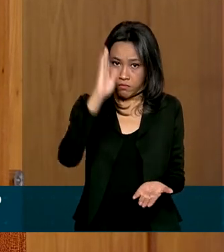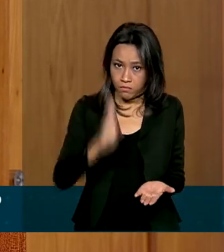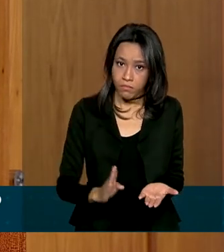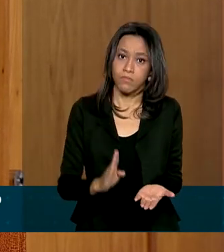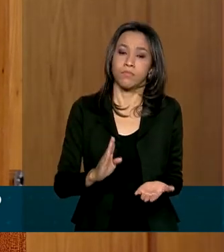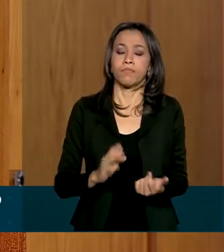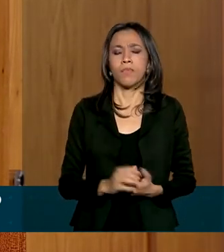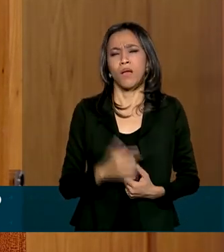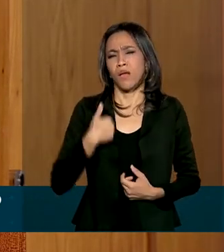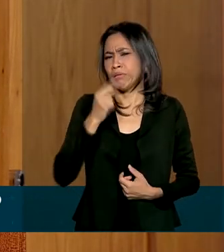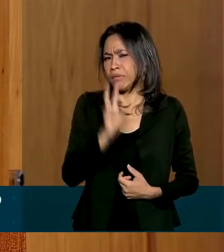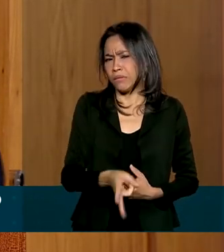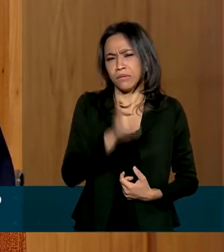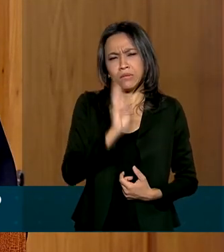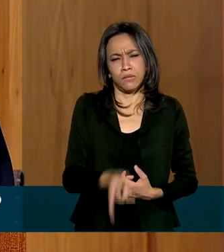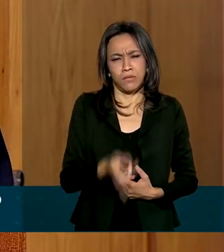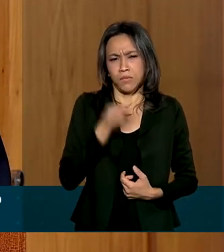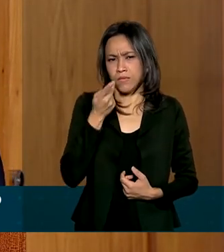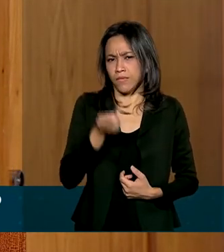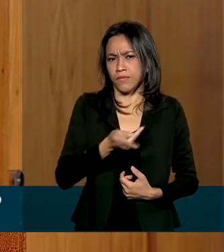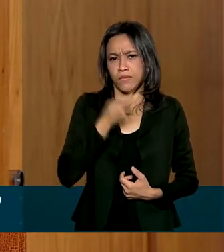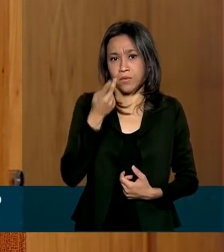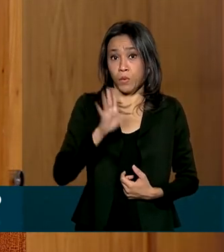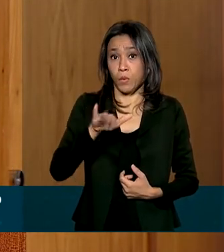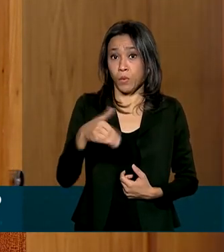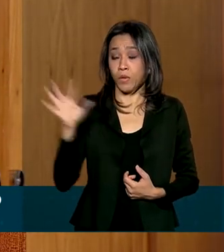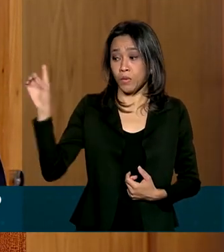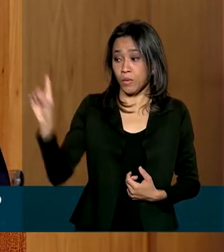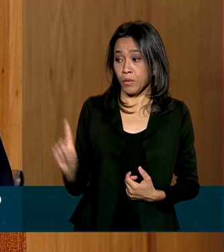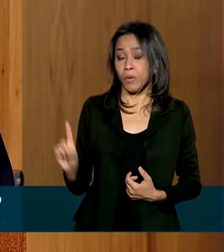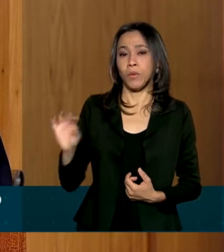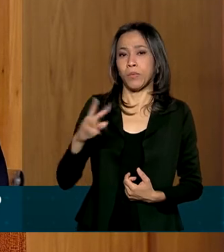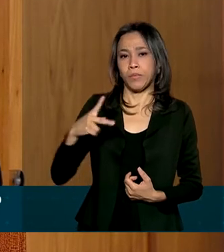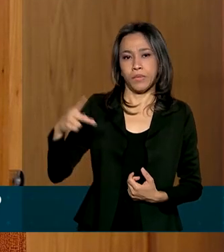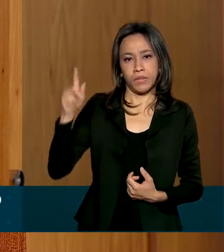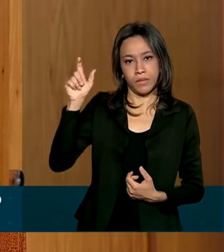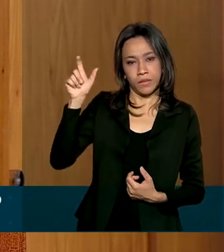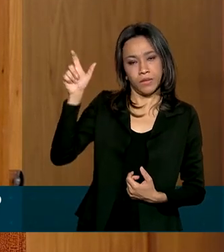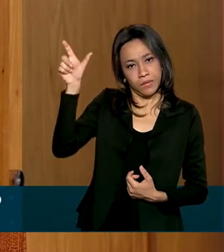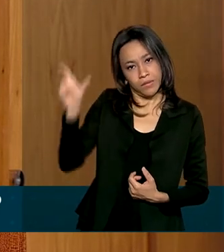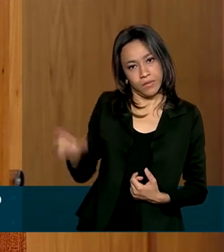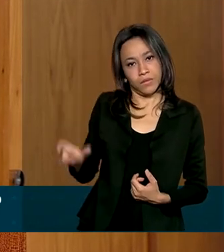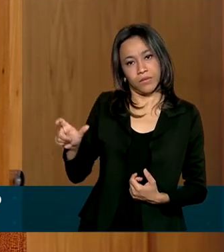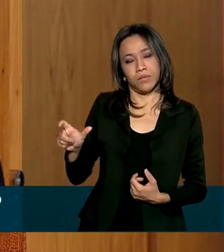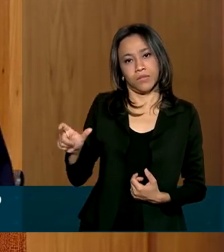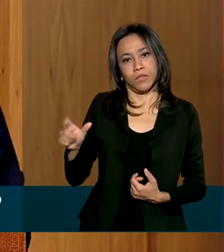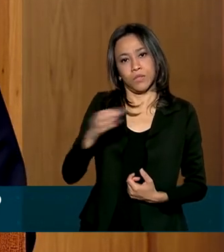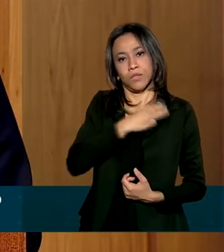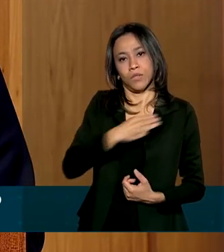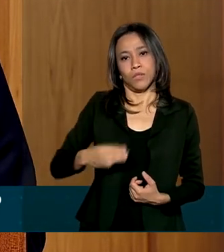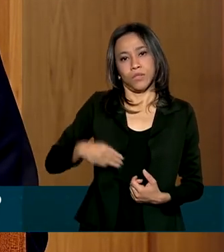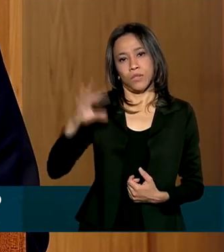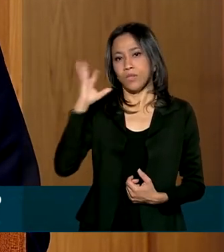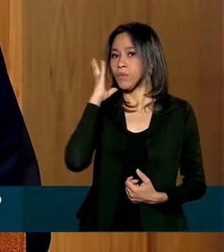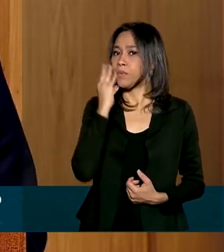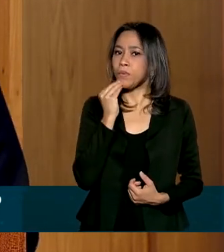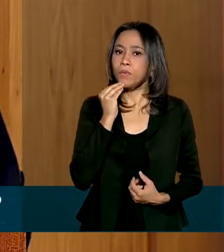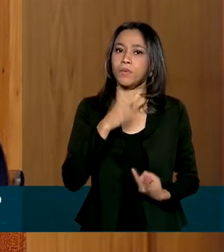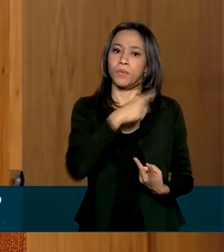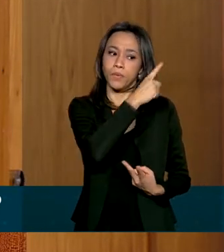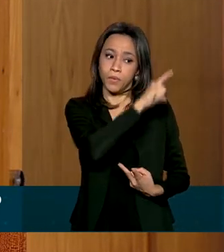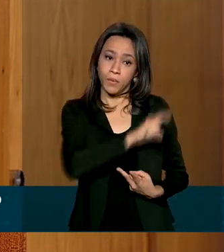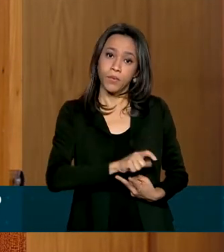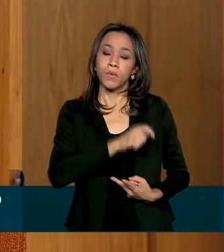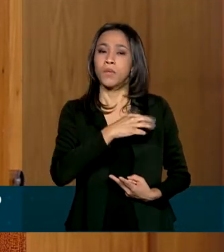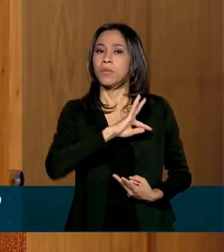Eu costumo sempre dizer, quando estou com o presidente Toffoli, também com o Columbre, e ao Maia, que são